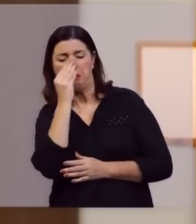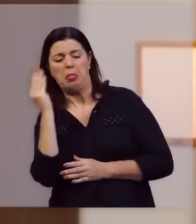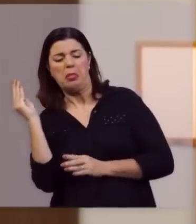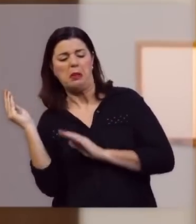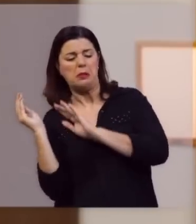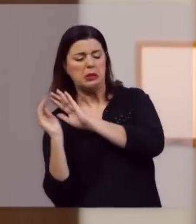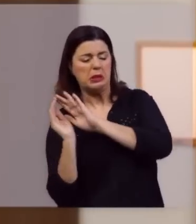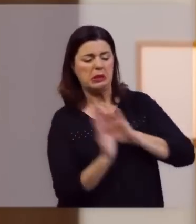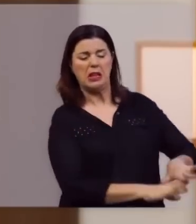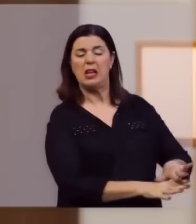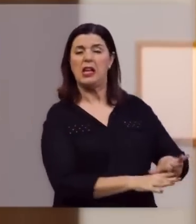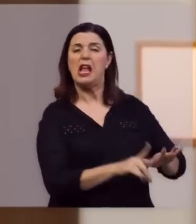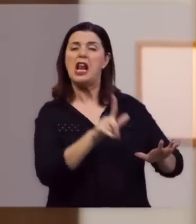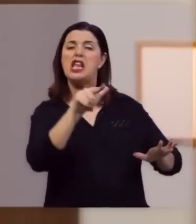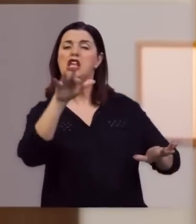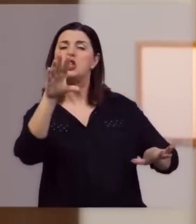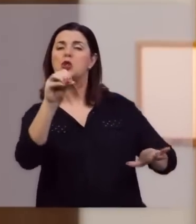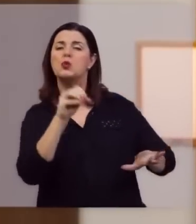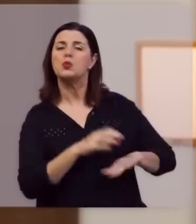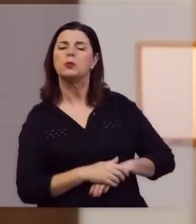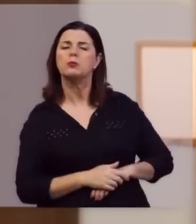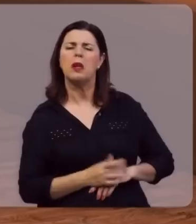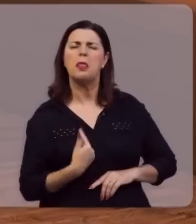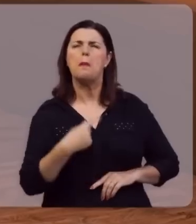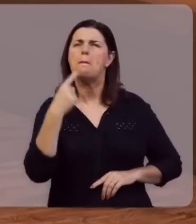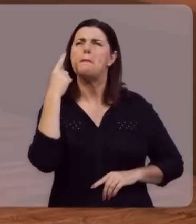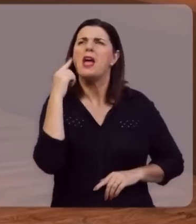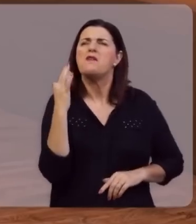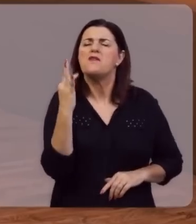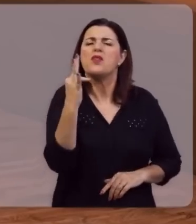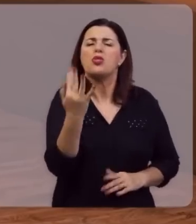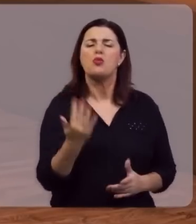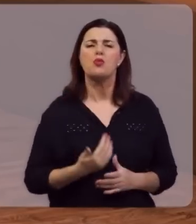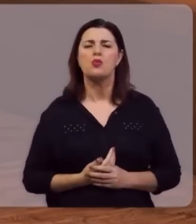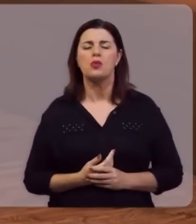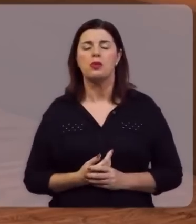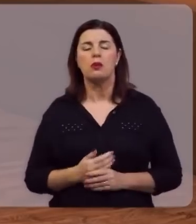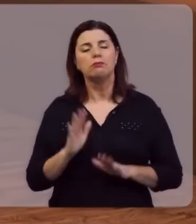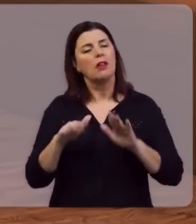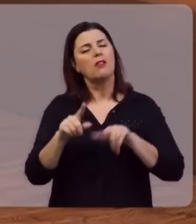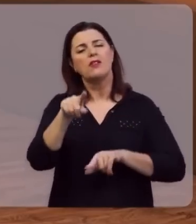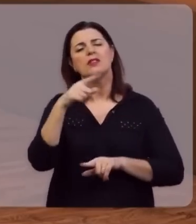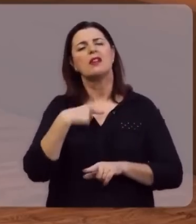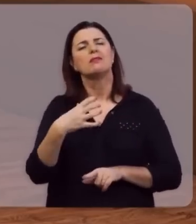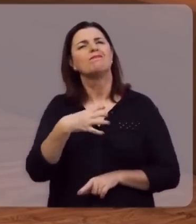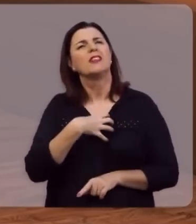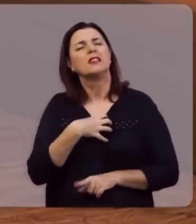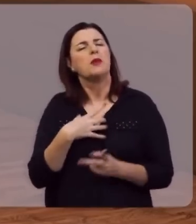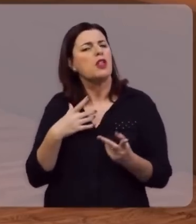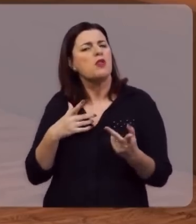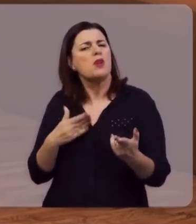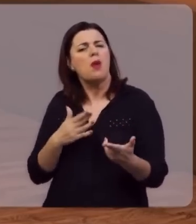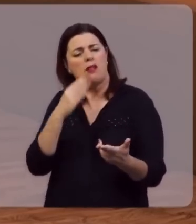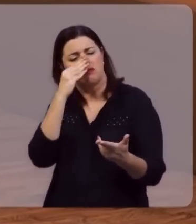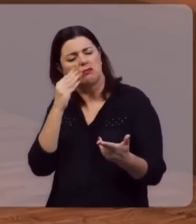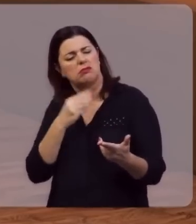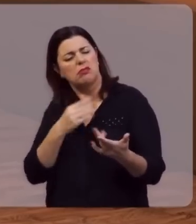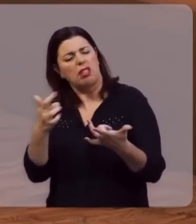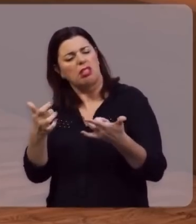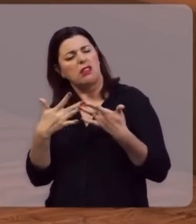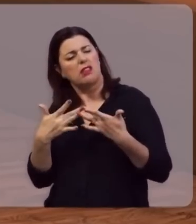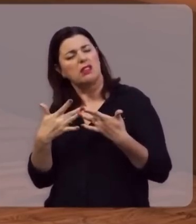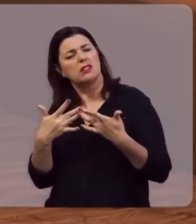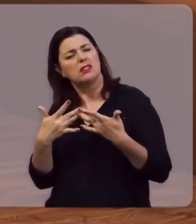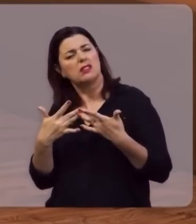qualquer perspectiva de futuro, talvez você que está agora me ouvindo, se sinta assim, desprezado,